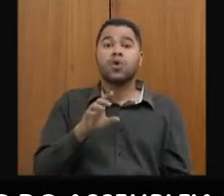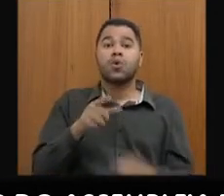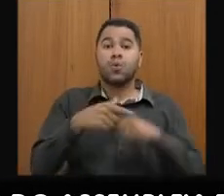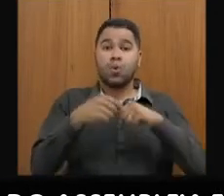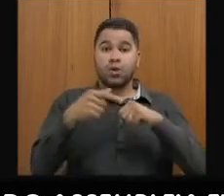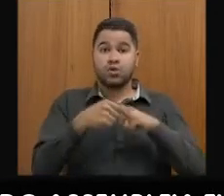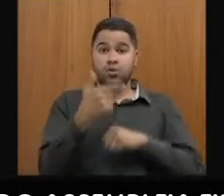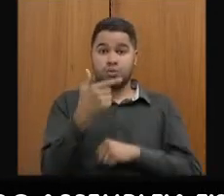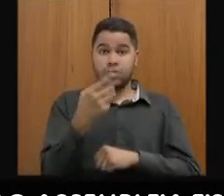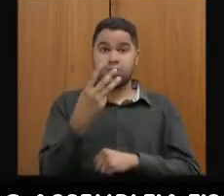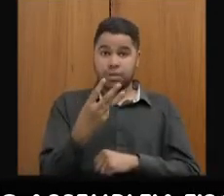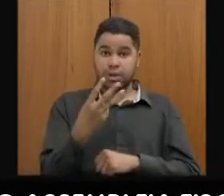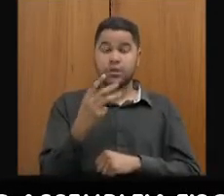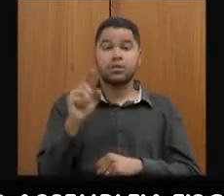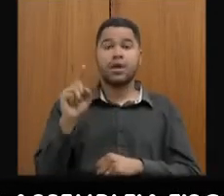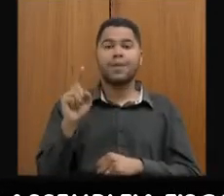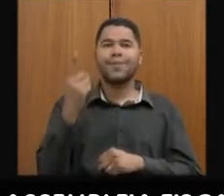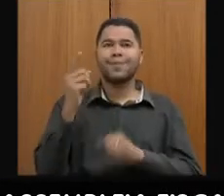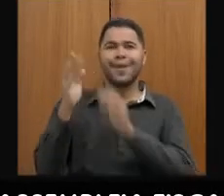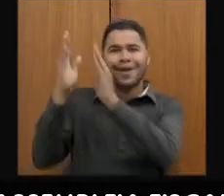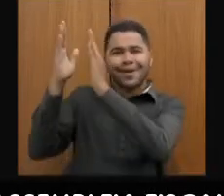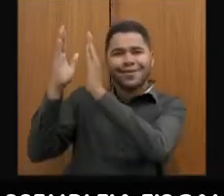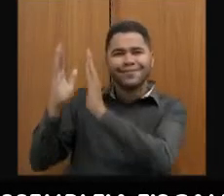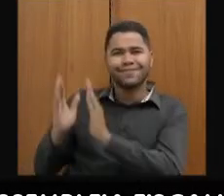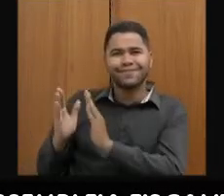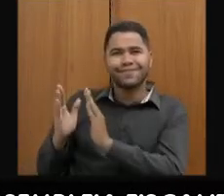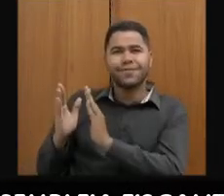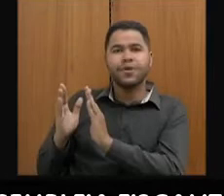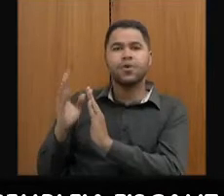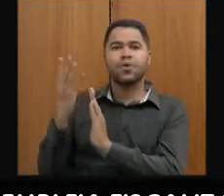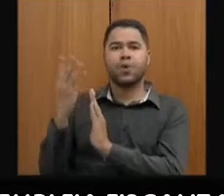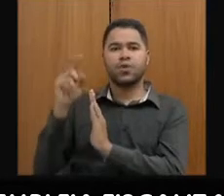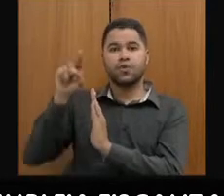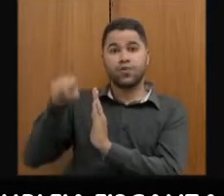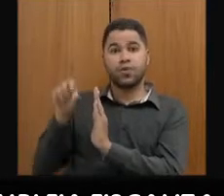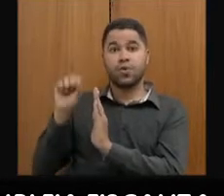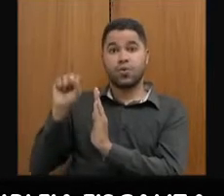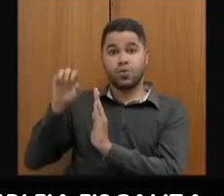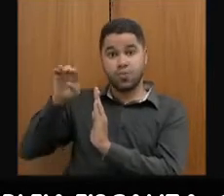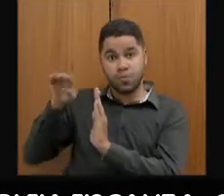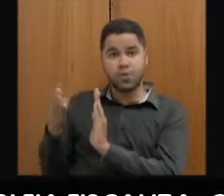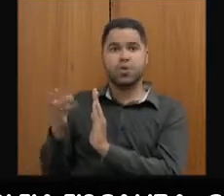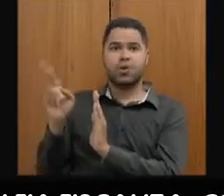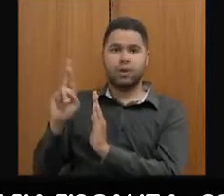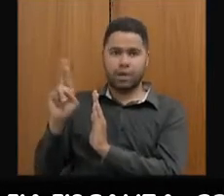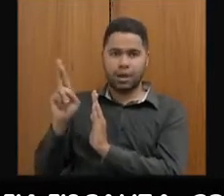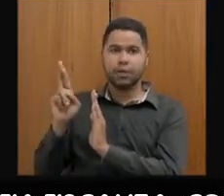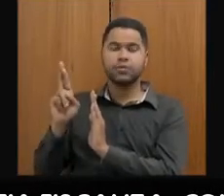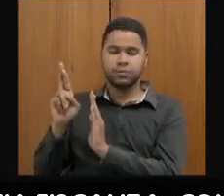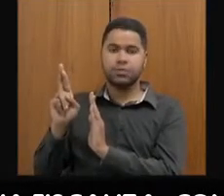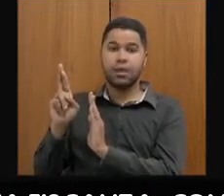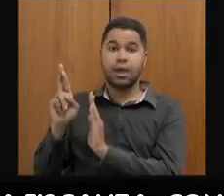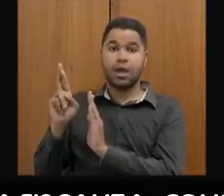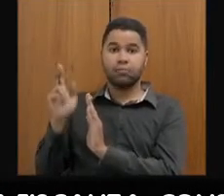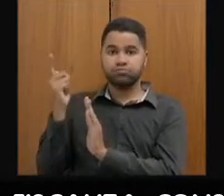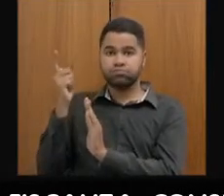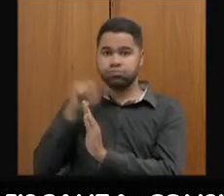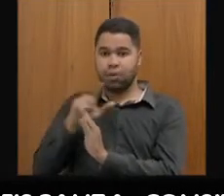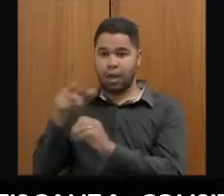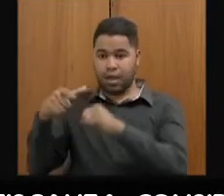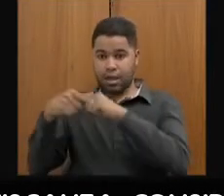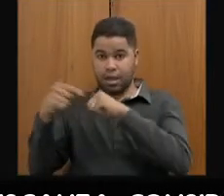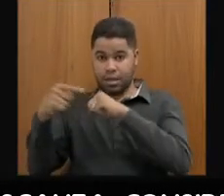23, é a primeira coluna como do impacto, é de 4,8 bilhões de reais. Se ele, além de aderir ao artigo 23,